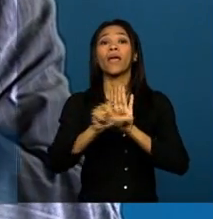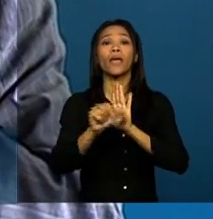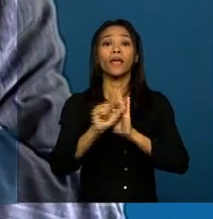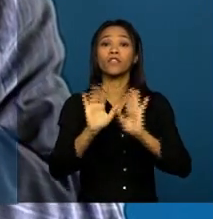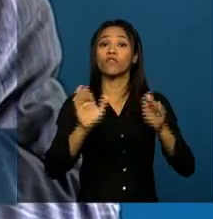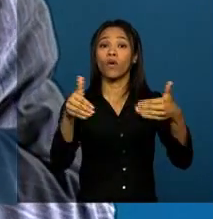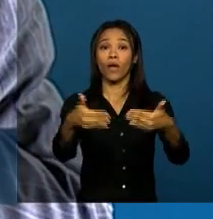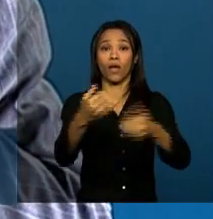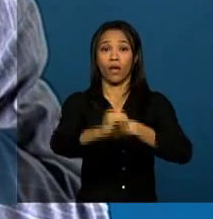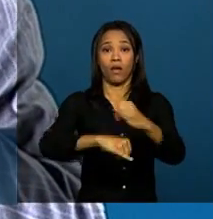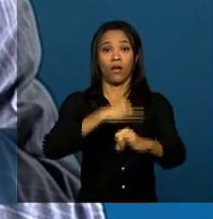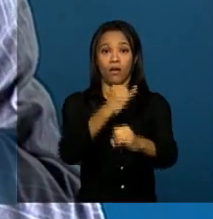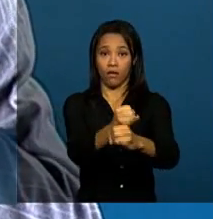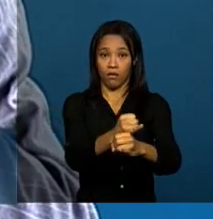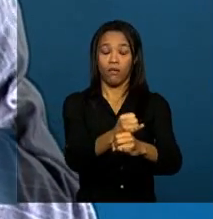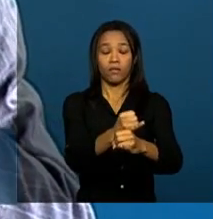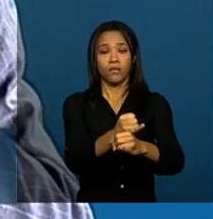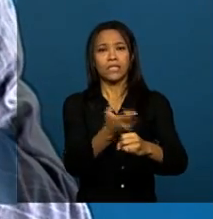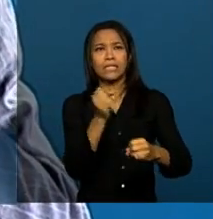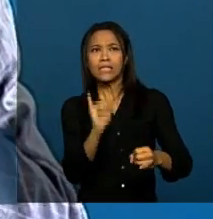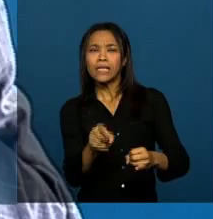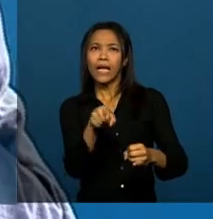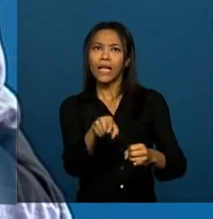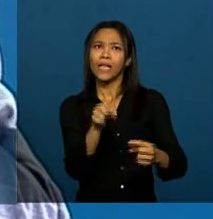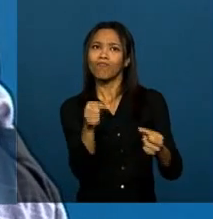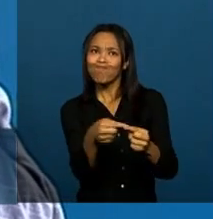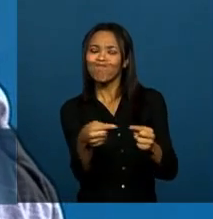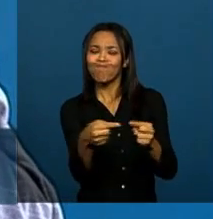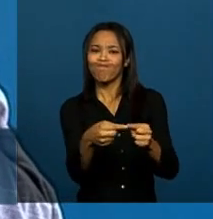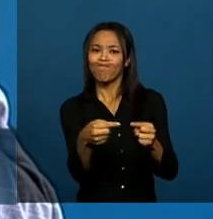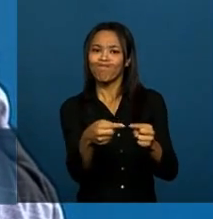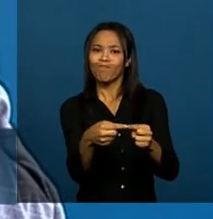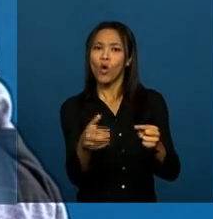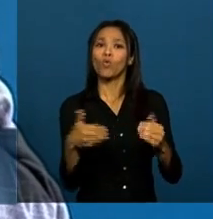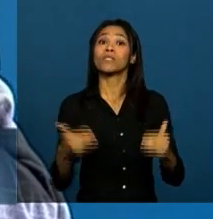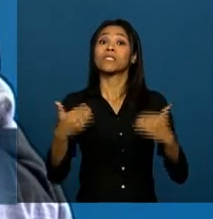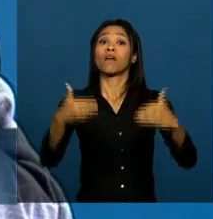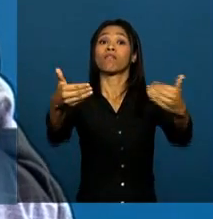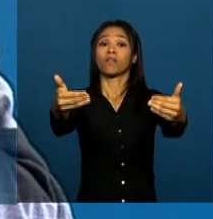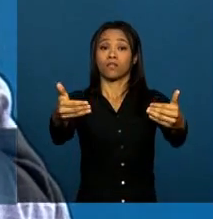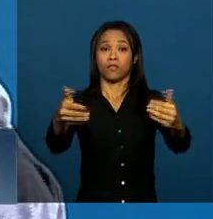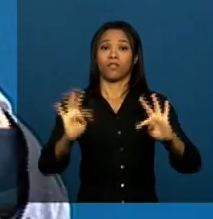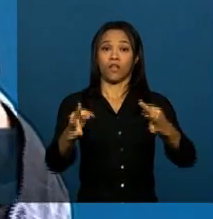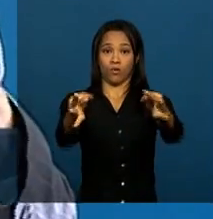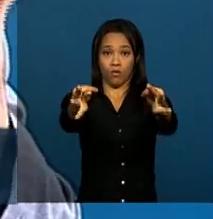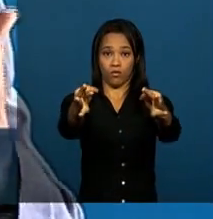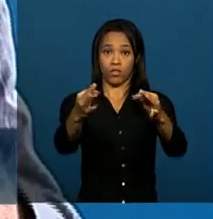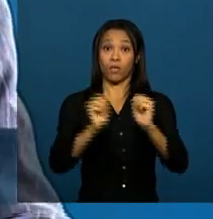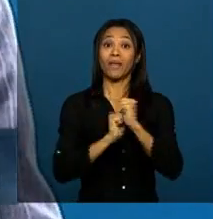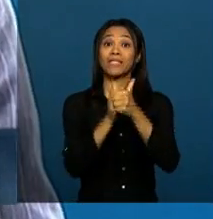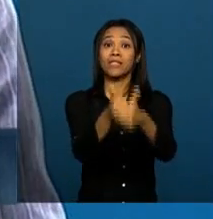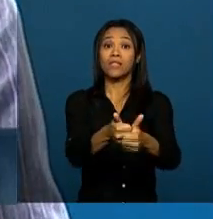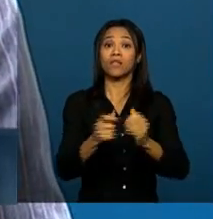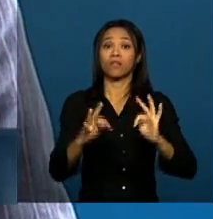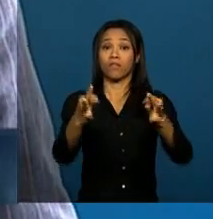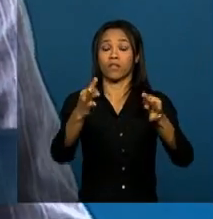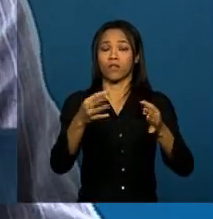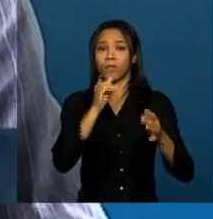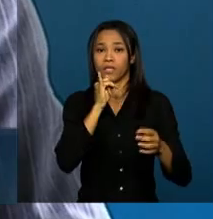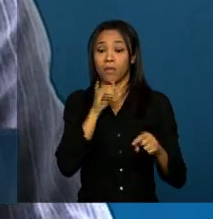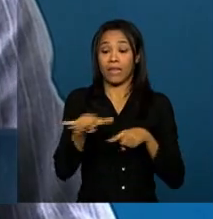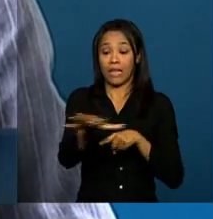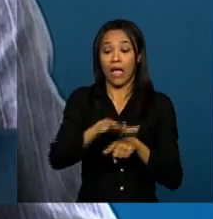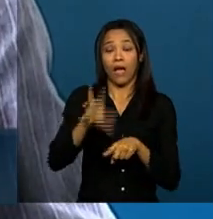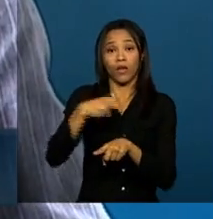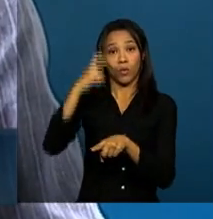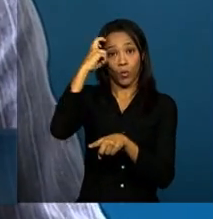necessidade de que elas estejam compatibilizadas com os avanços tecnológicos. Eu chamo a atenção que na área da cultura, na área